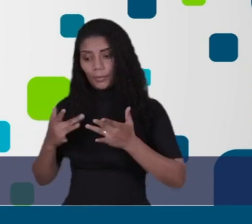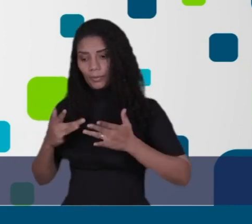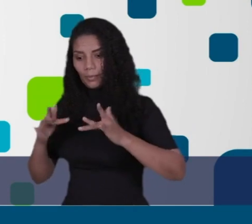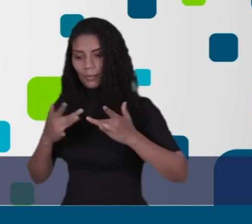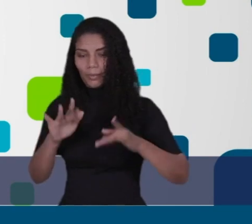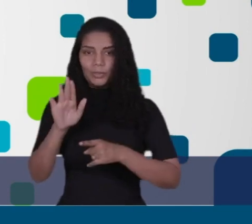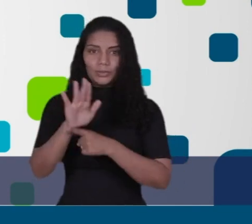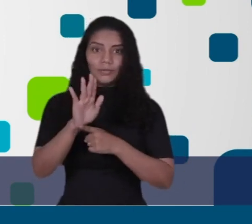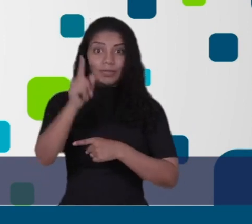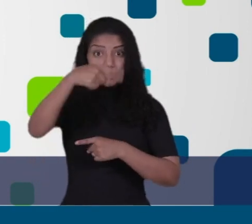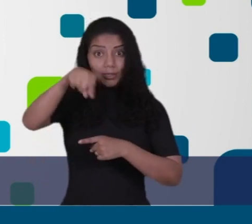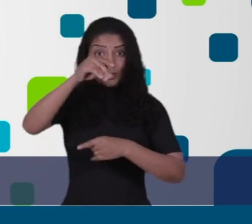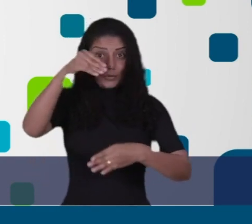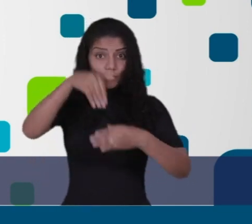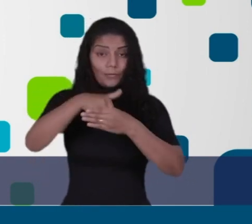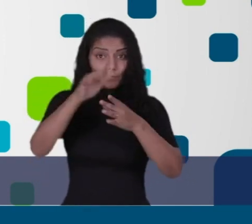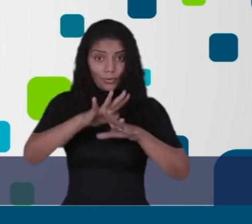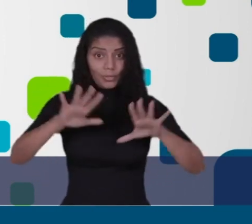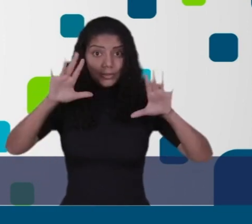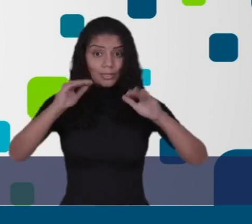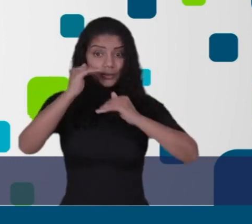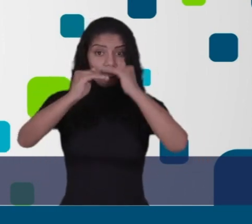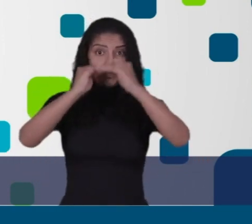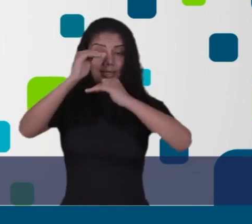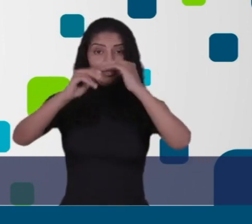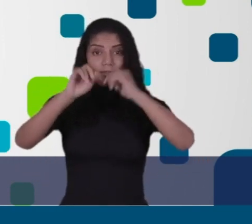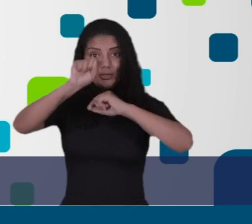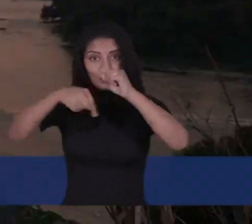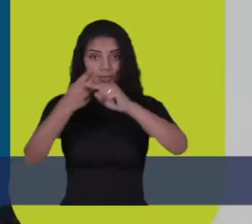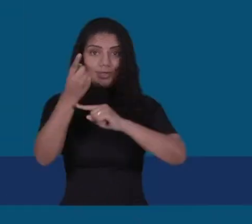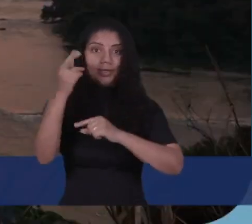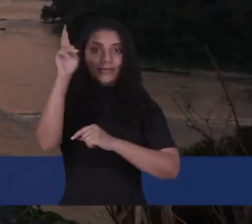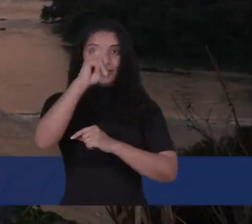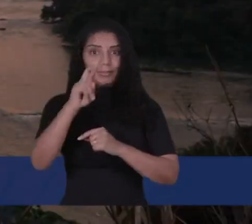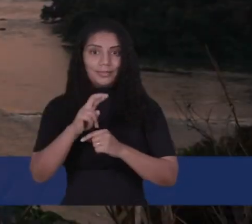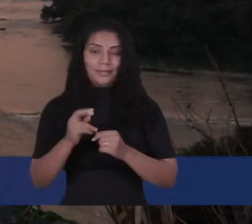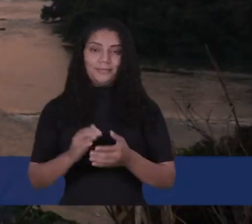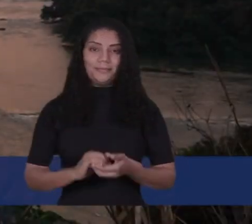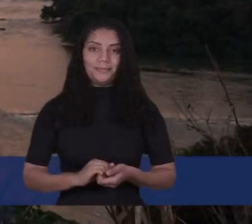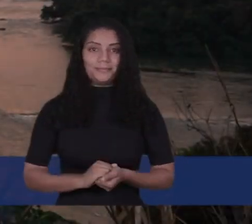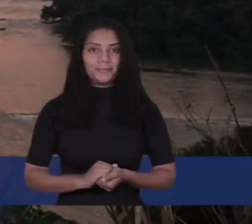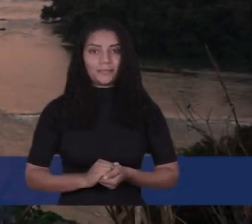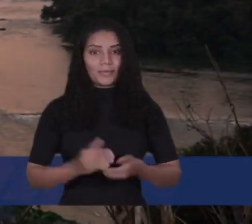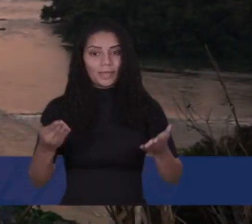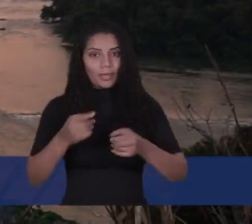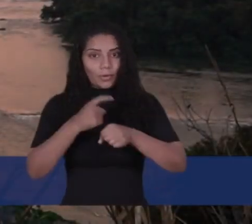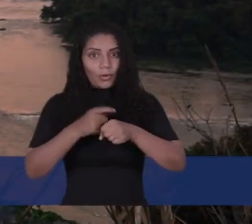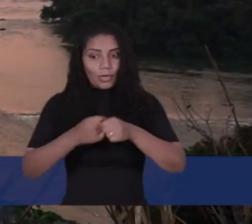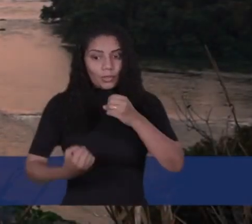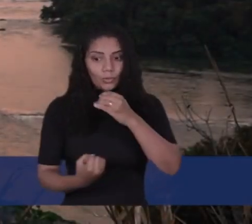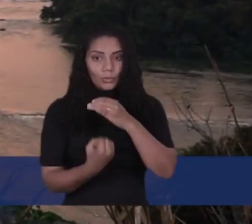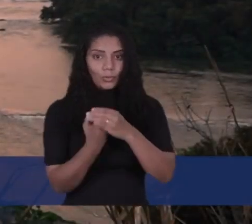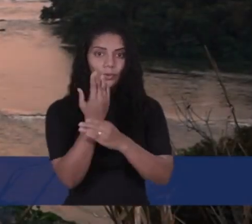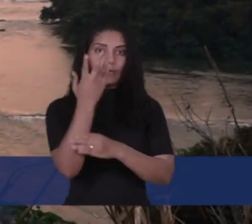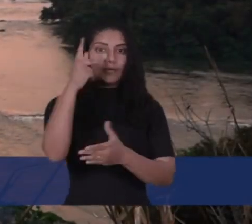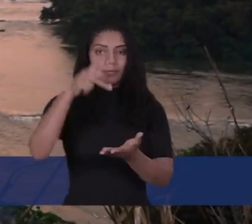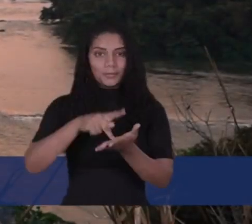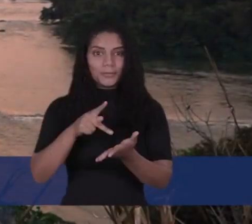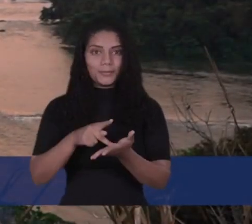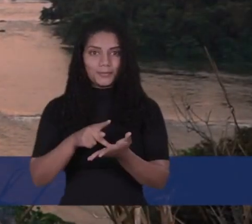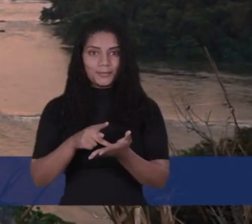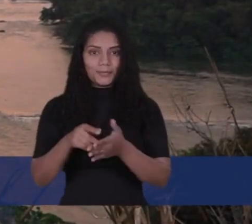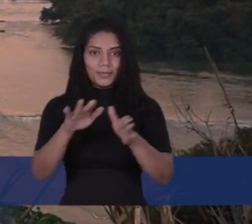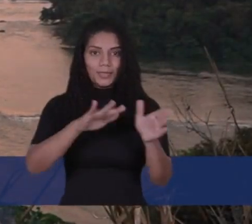você já sabe. Vote 10 para a Resende avançar e renovar. É hora de um novo tempo começar.